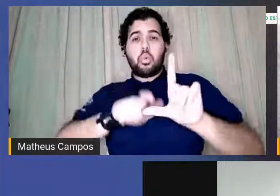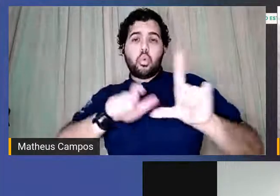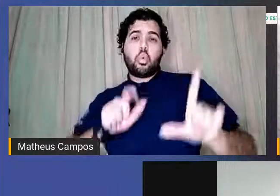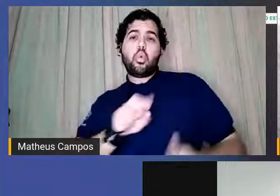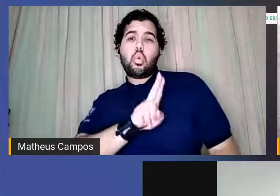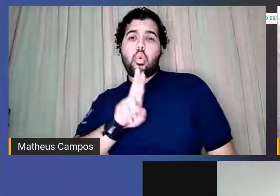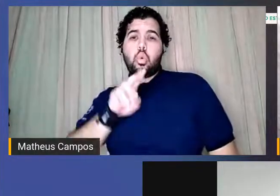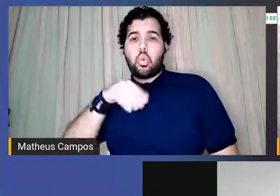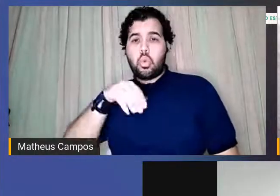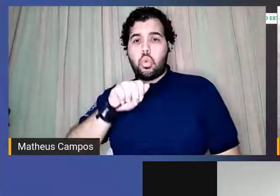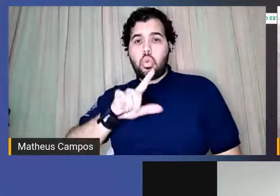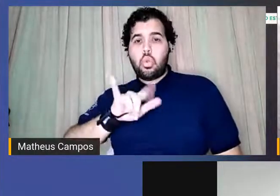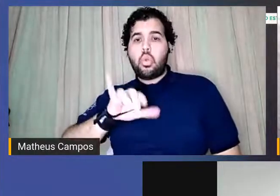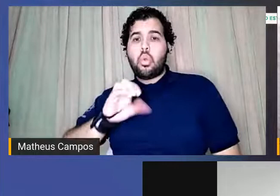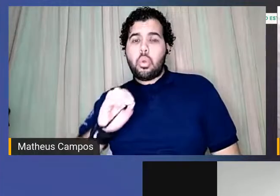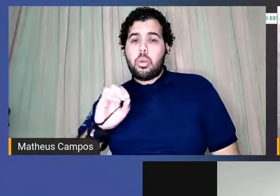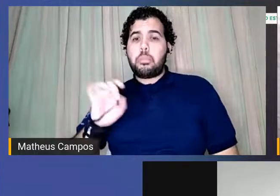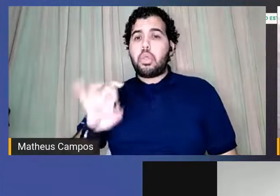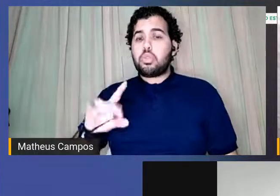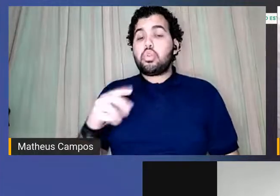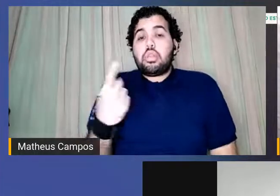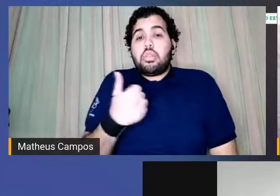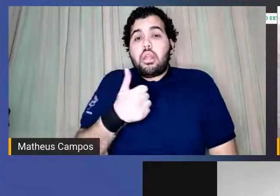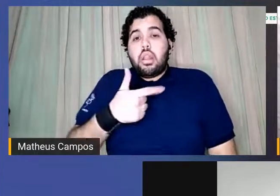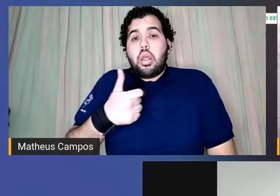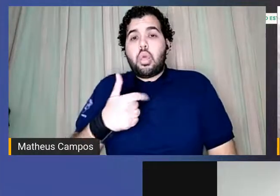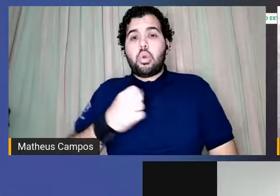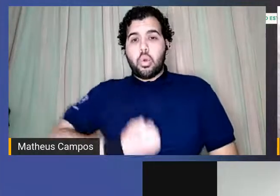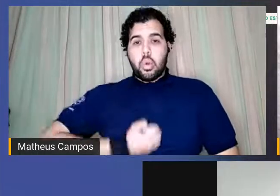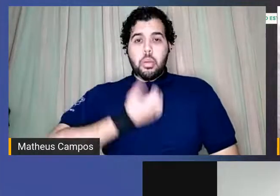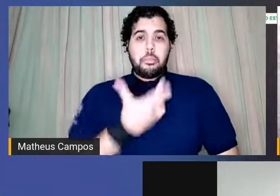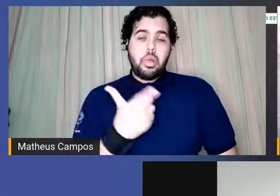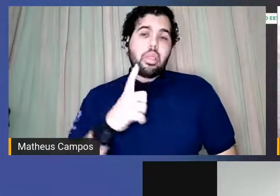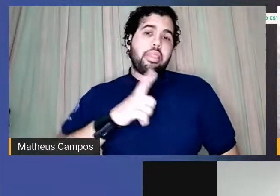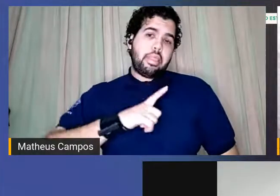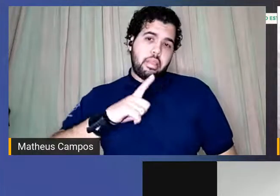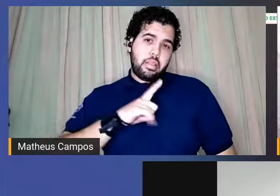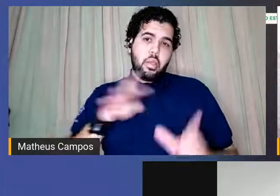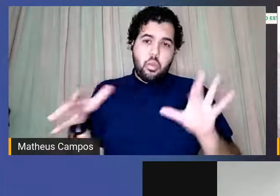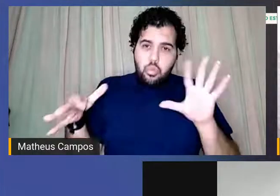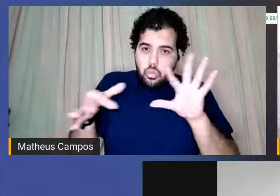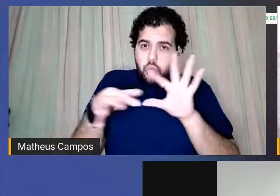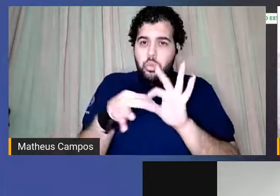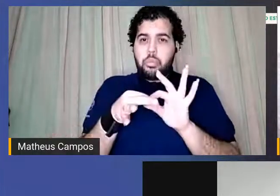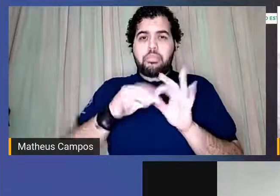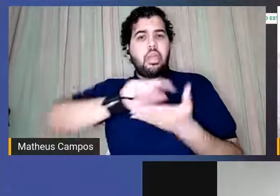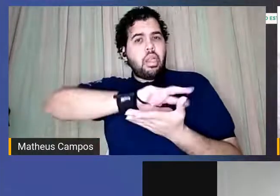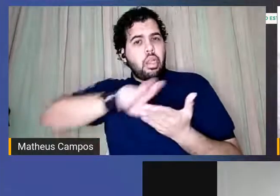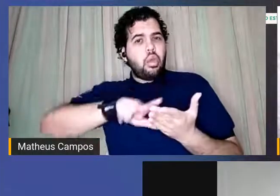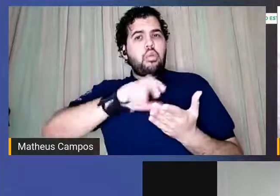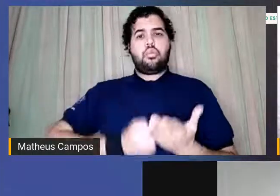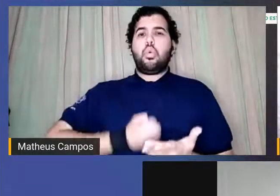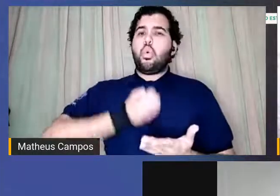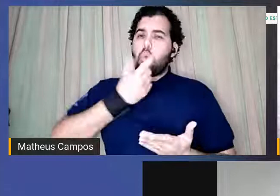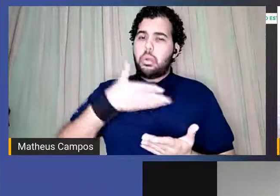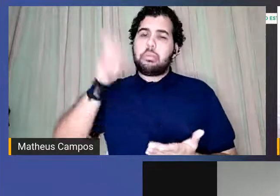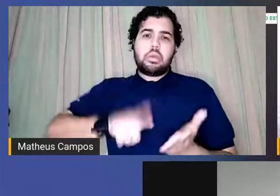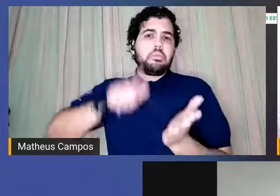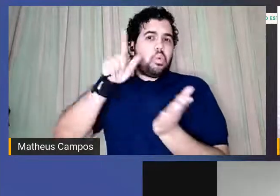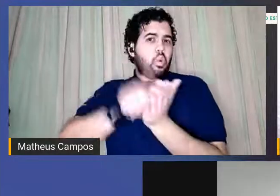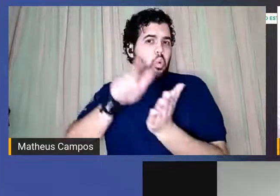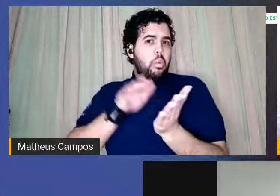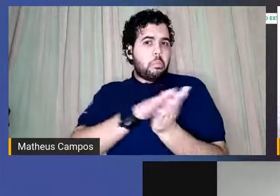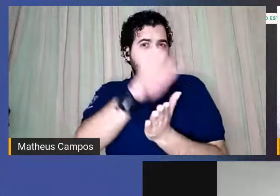Balaio Só, 12 poemas, que reúne aí alguns poemas que já estão publicados em outras